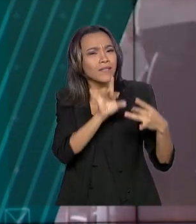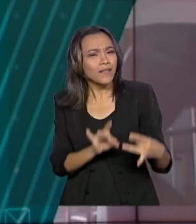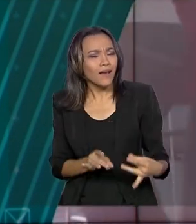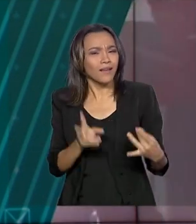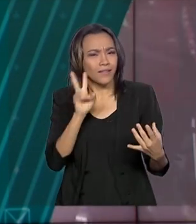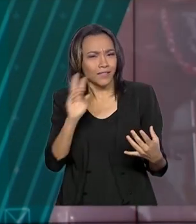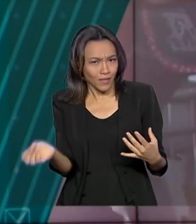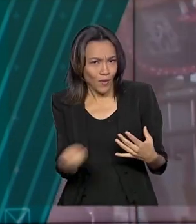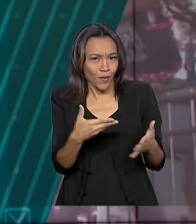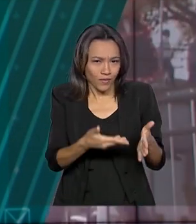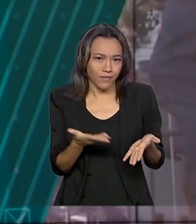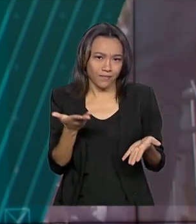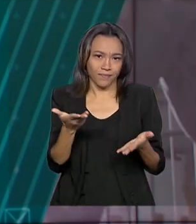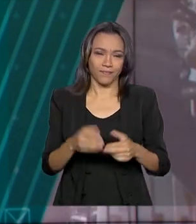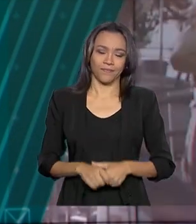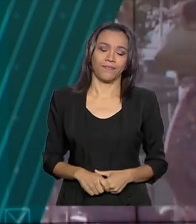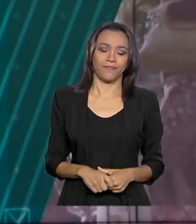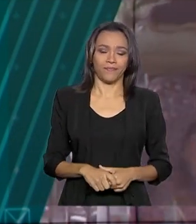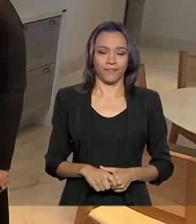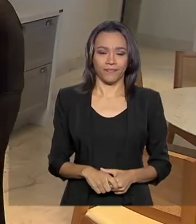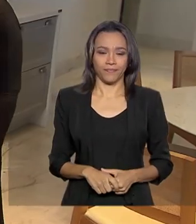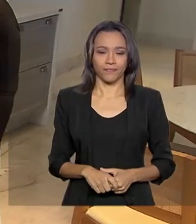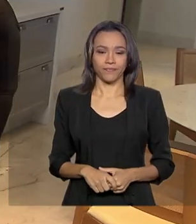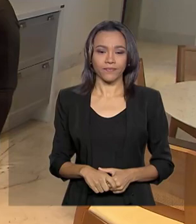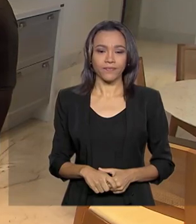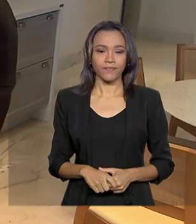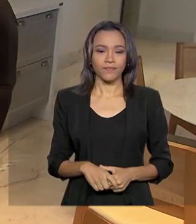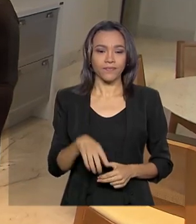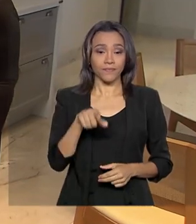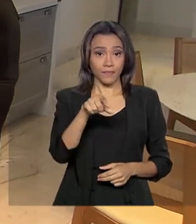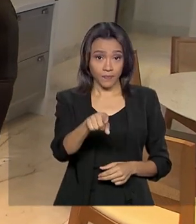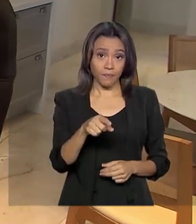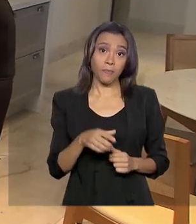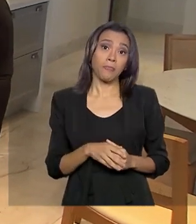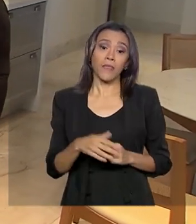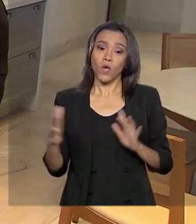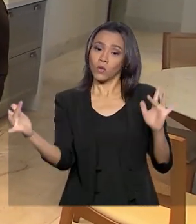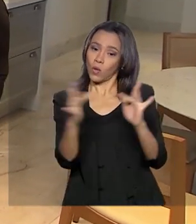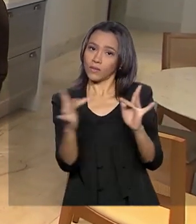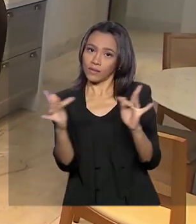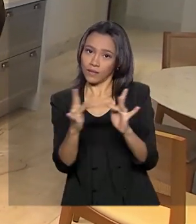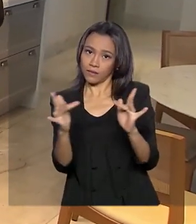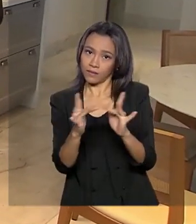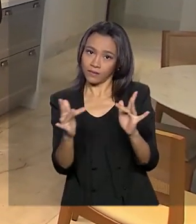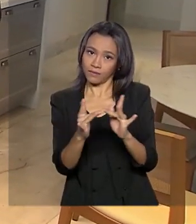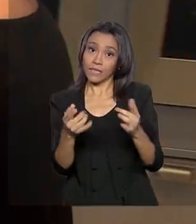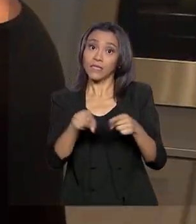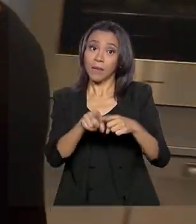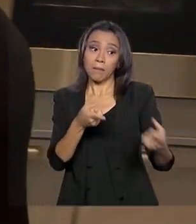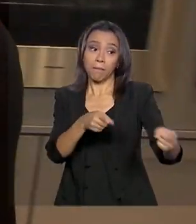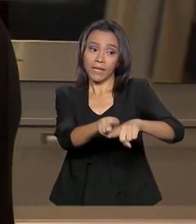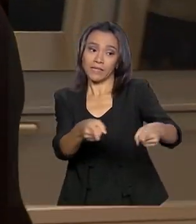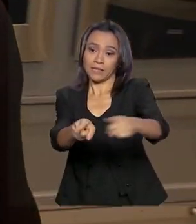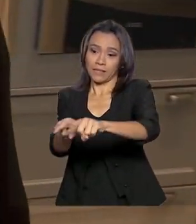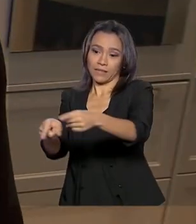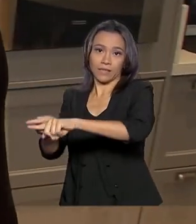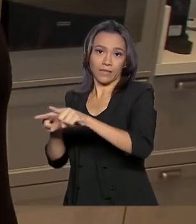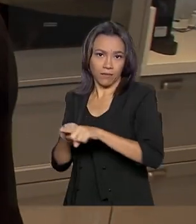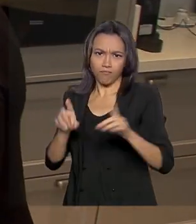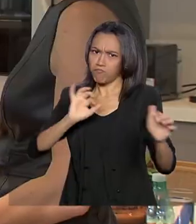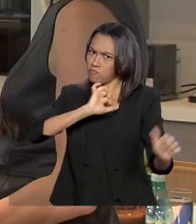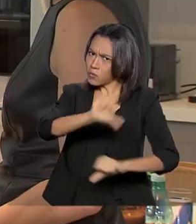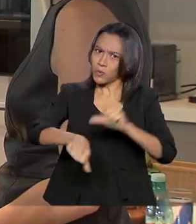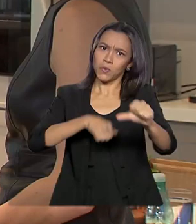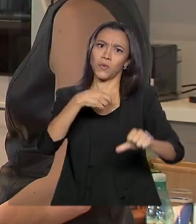reportagem de Daniele Popov. A relação com os clientes e com parceiros do mercado mudou completamente.